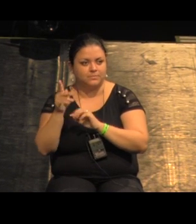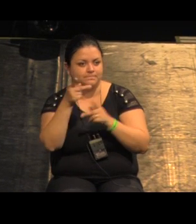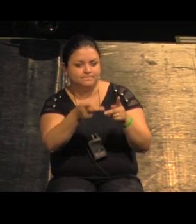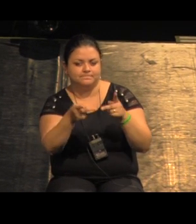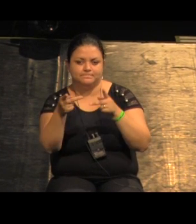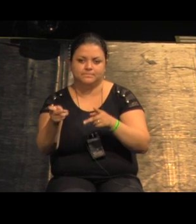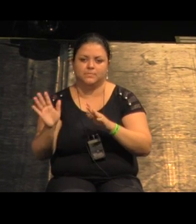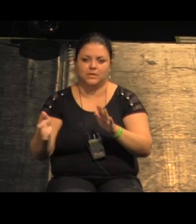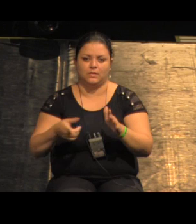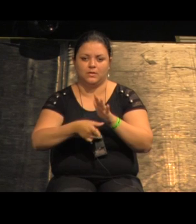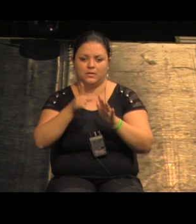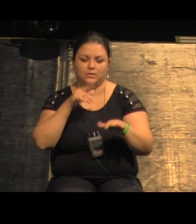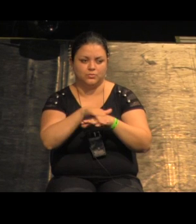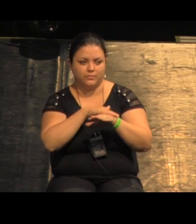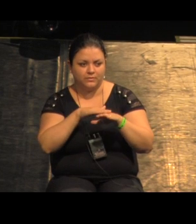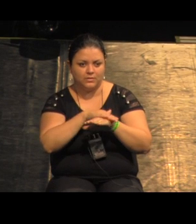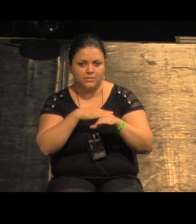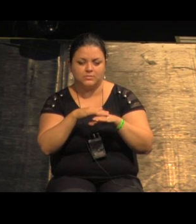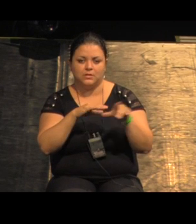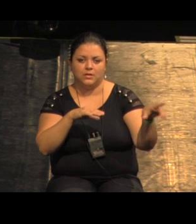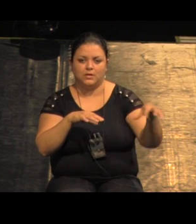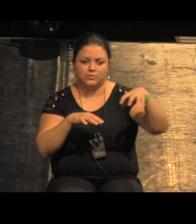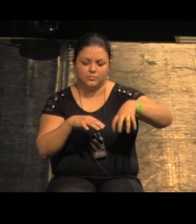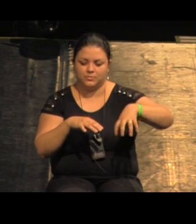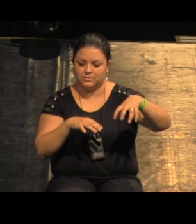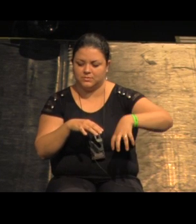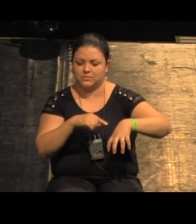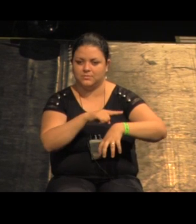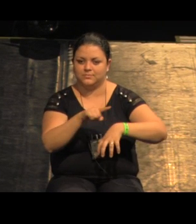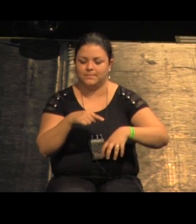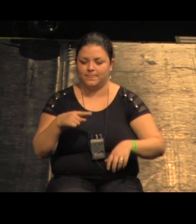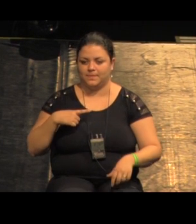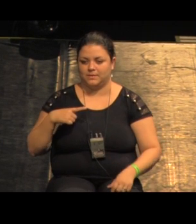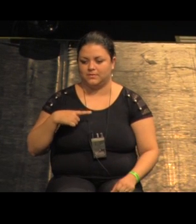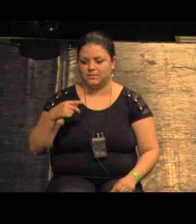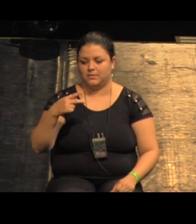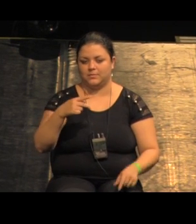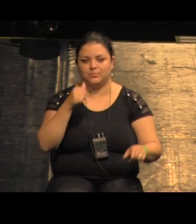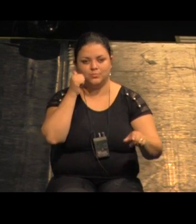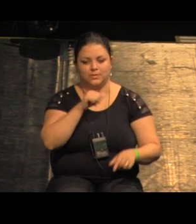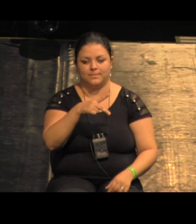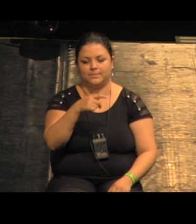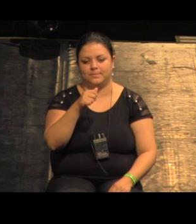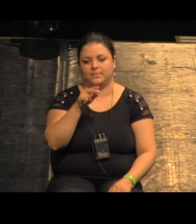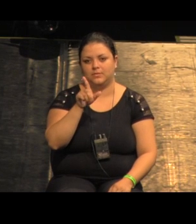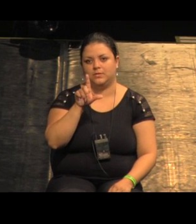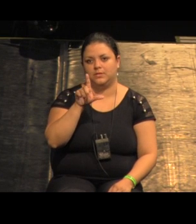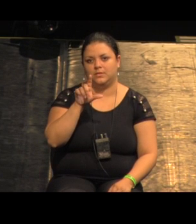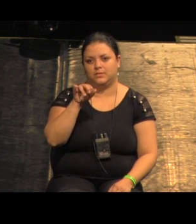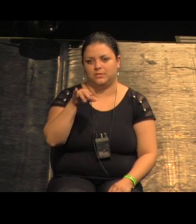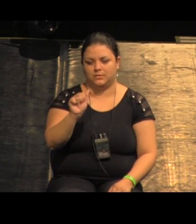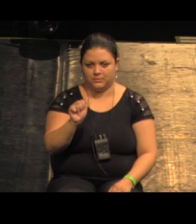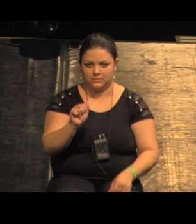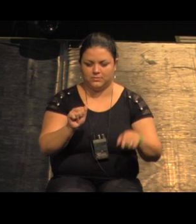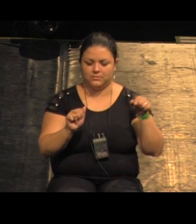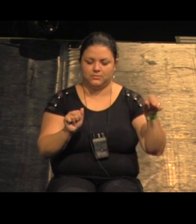comunidade já estava bem estruturada existia Paulina uma representante da comunidade local que era interlocutora da prefeitura que